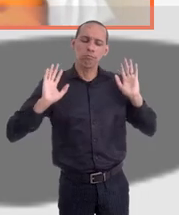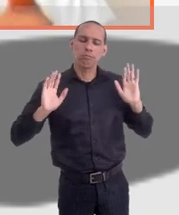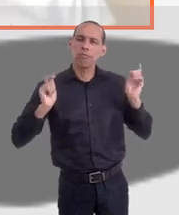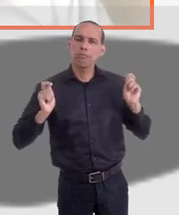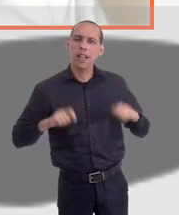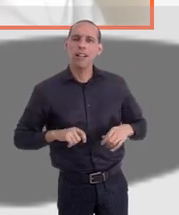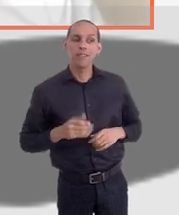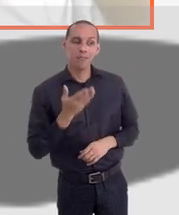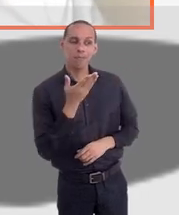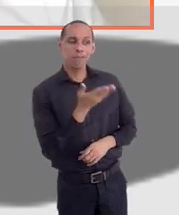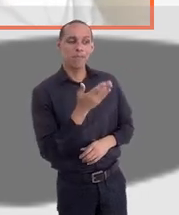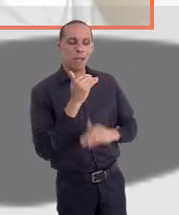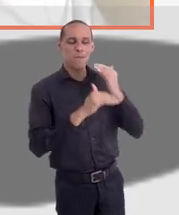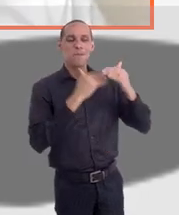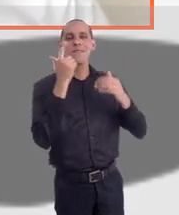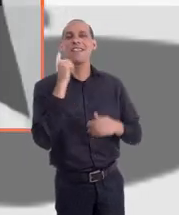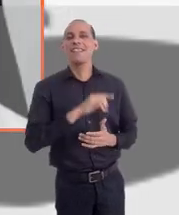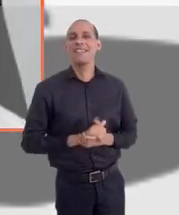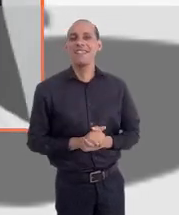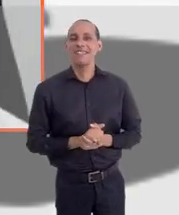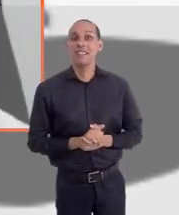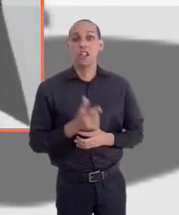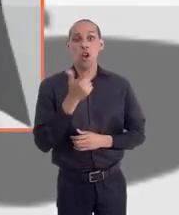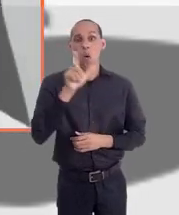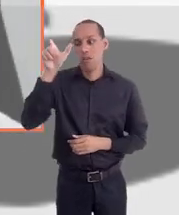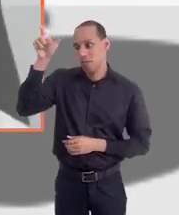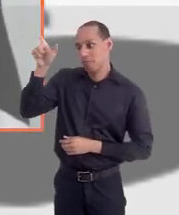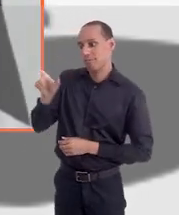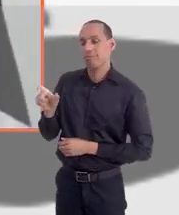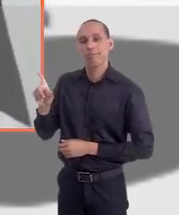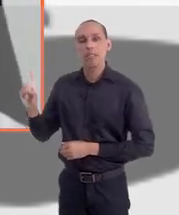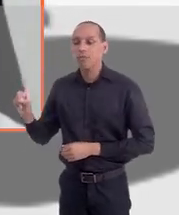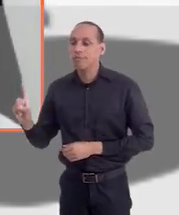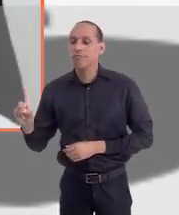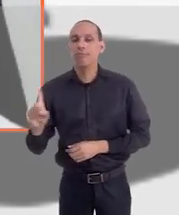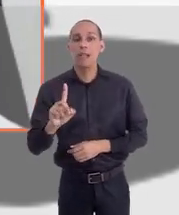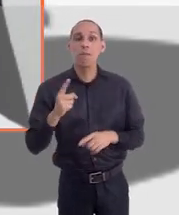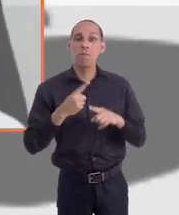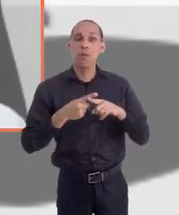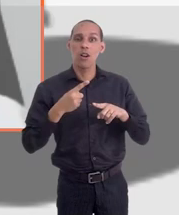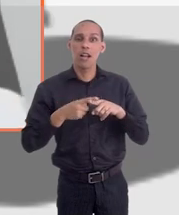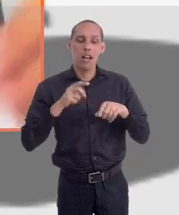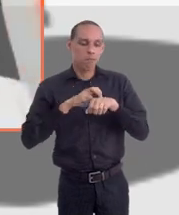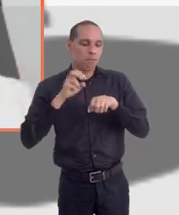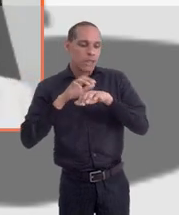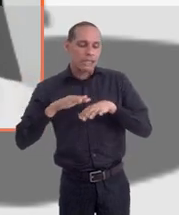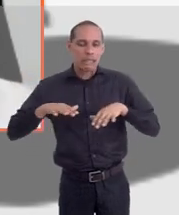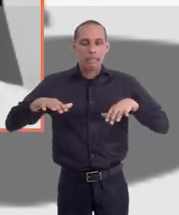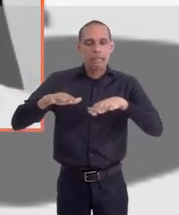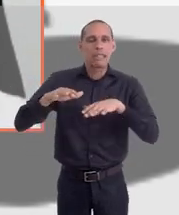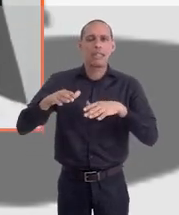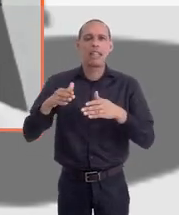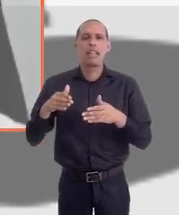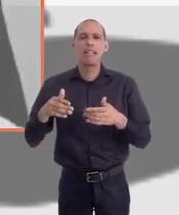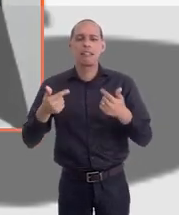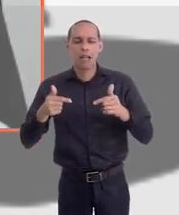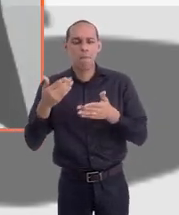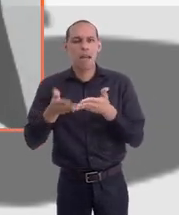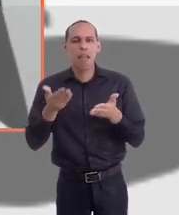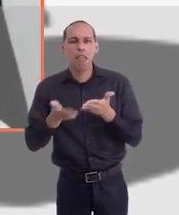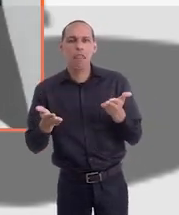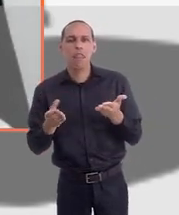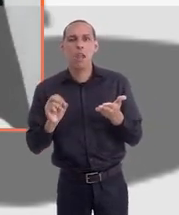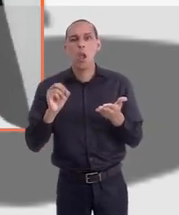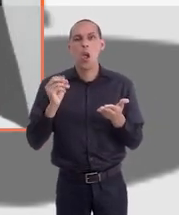escolheu, essa pessoa conseguiu progredir. Aquela outra pessoa que veio em razão da pandemia, a situação do desemprego, uma